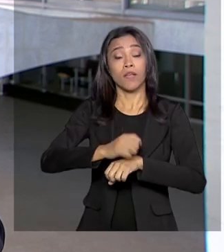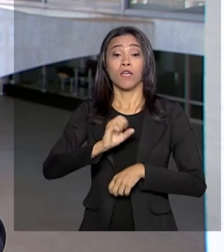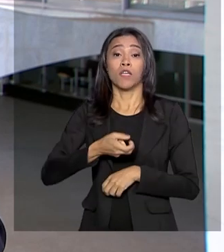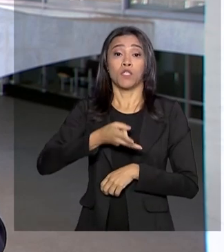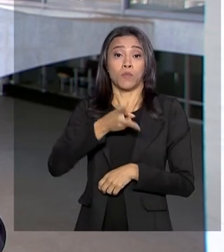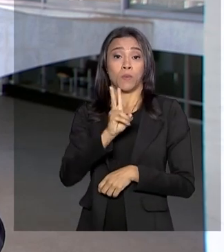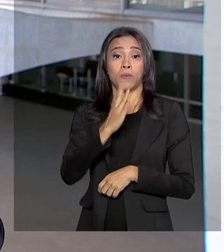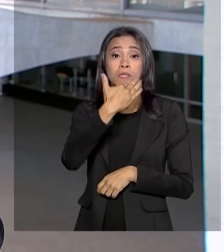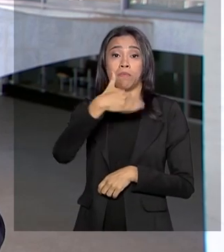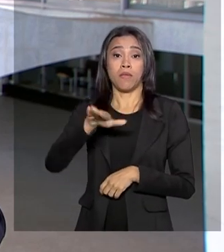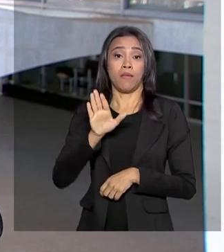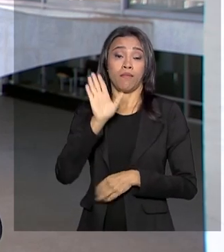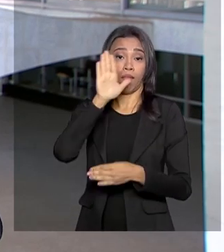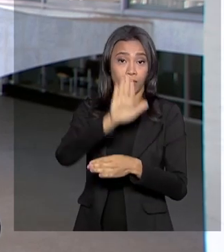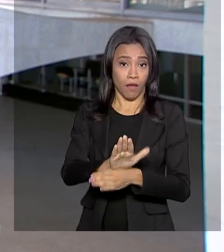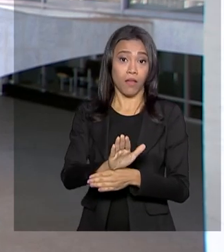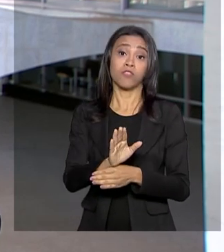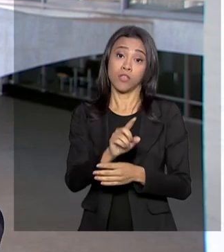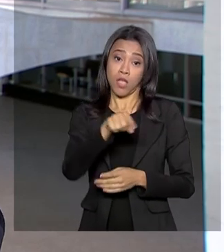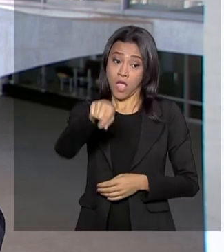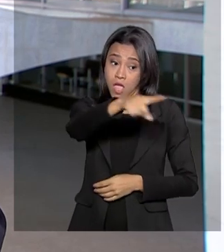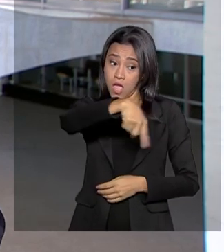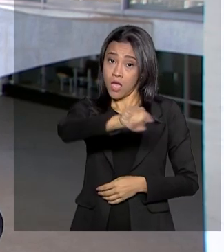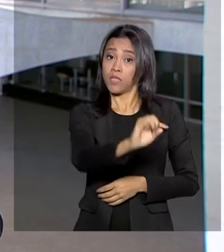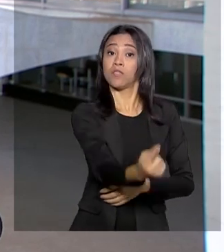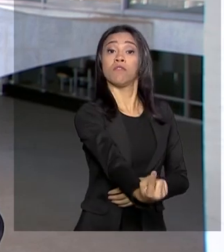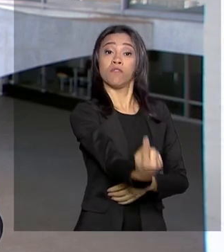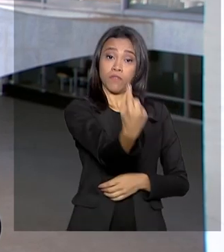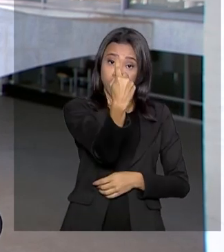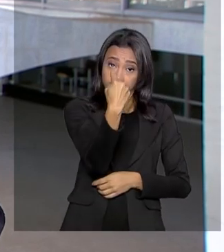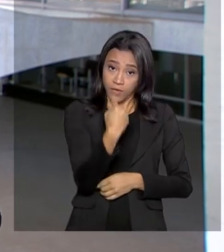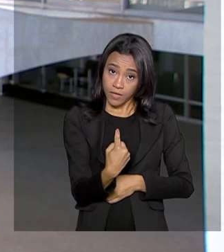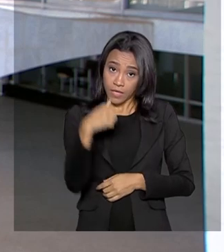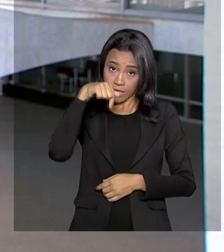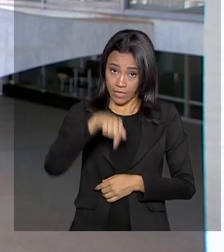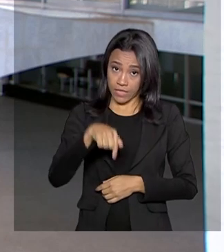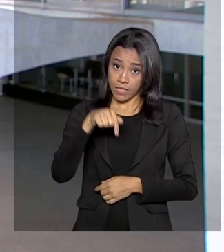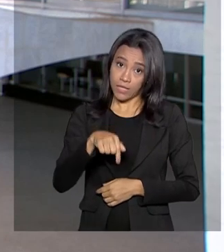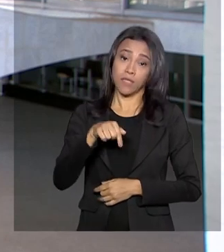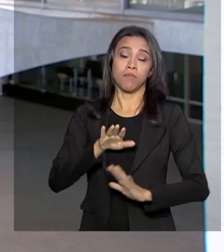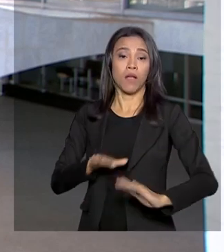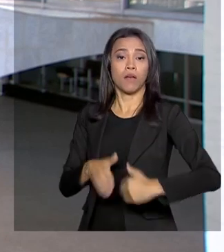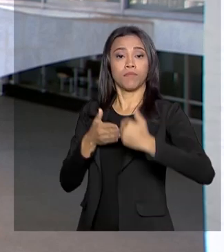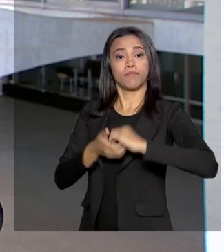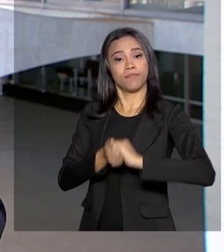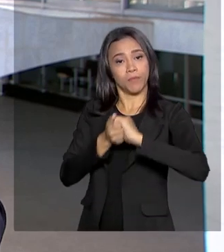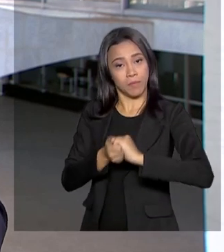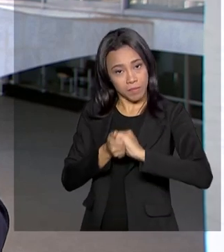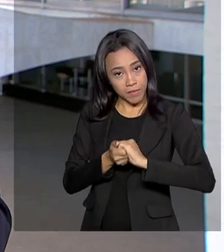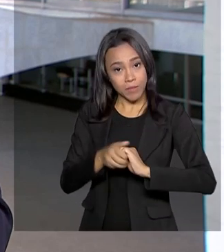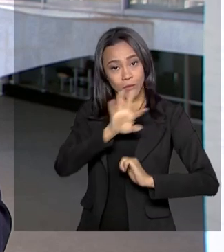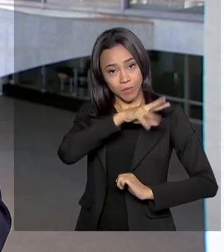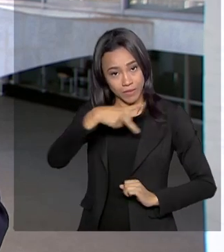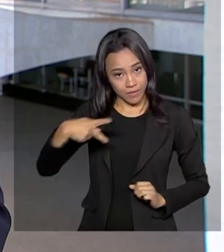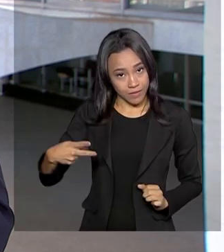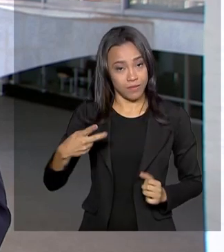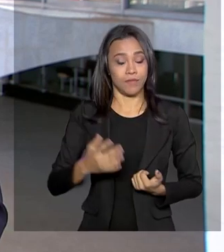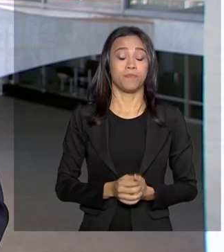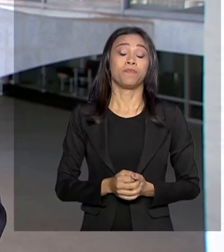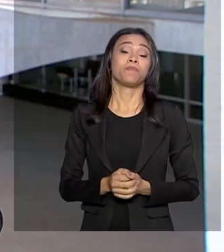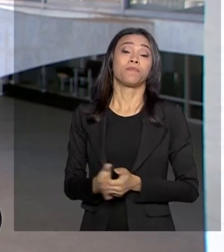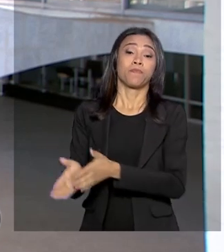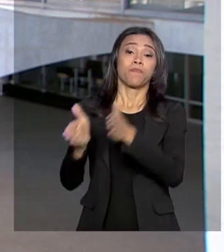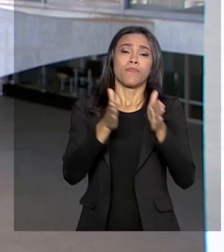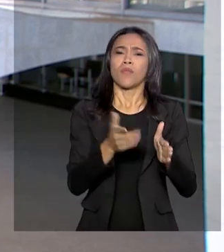aqui ao Palácio do Planalto para receber pessoalmente os cumprimentos do presidente Jair Bolsonaro. Agora, mudando um pouco de assunto, Renata,